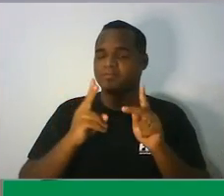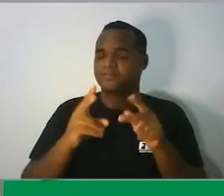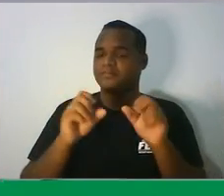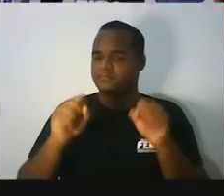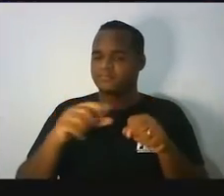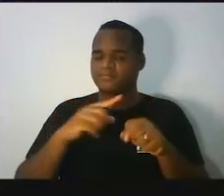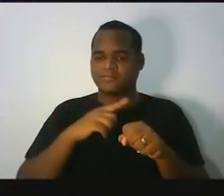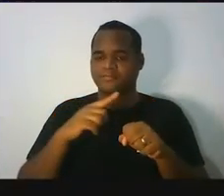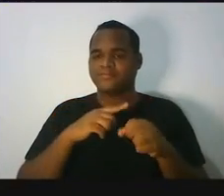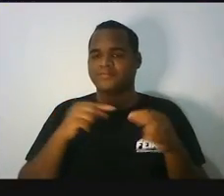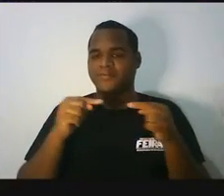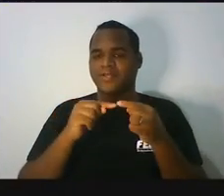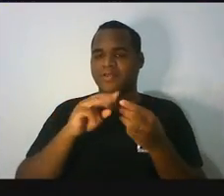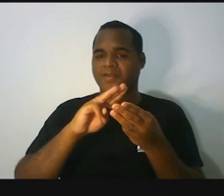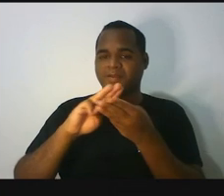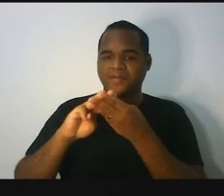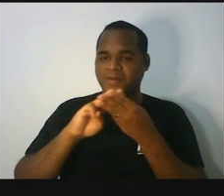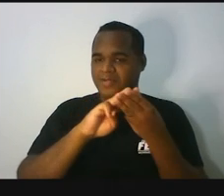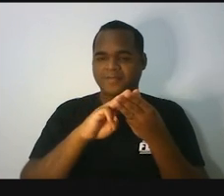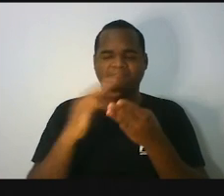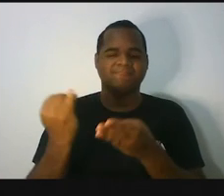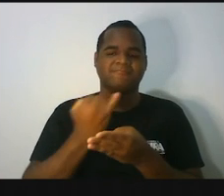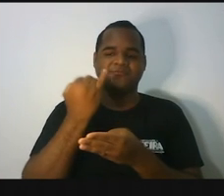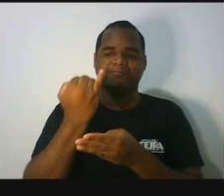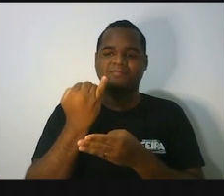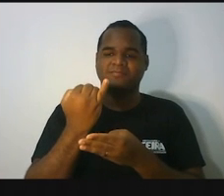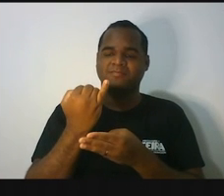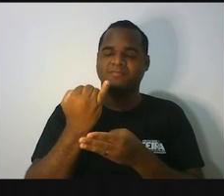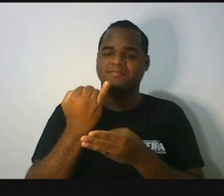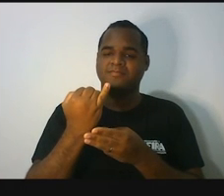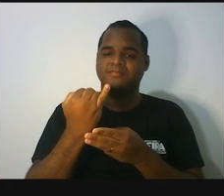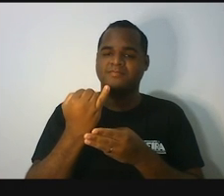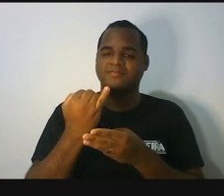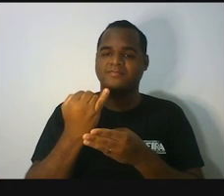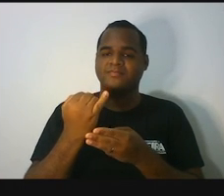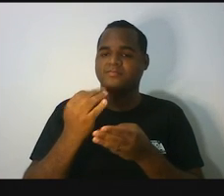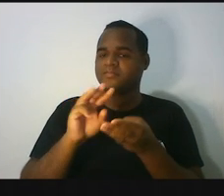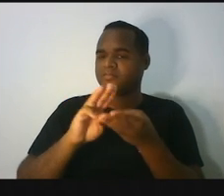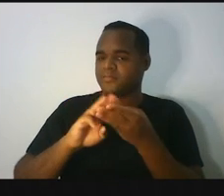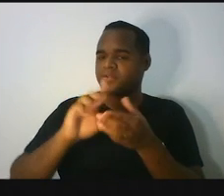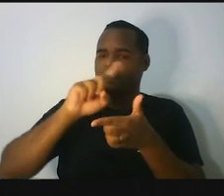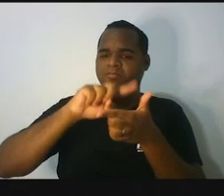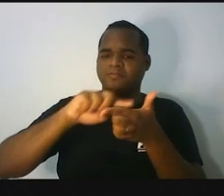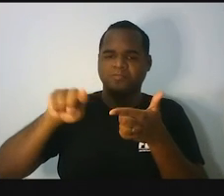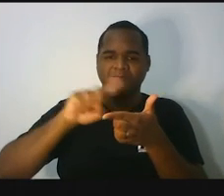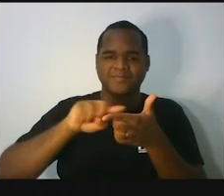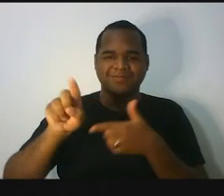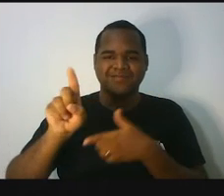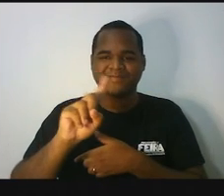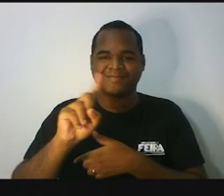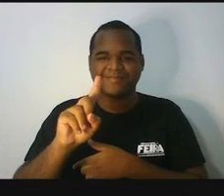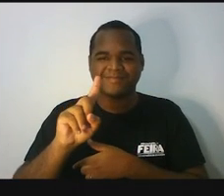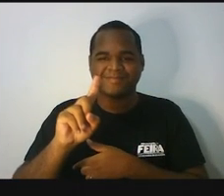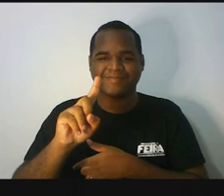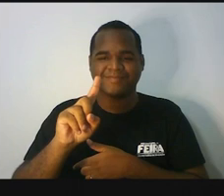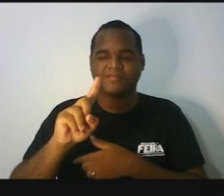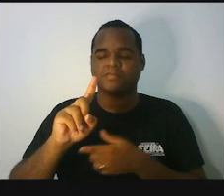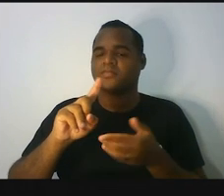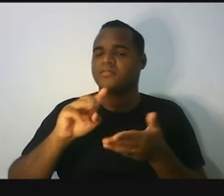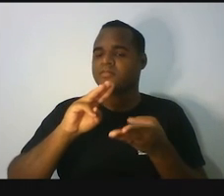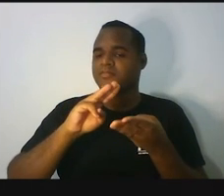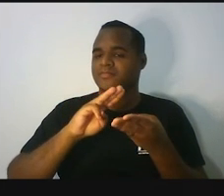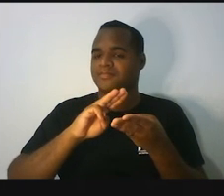recado que eu acho que você já aprendeu né? que matemática na verdade não é problema